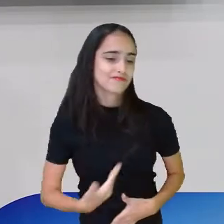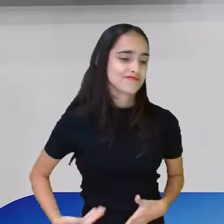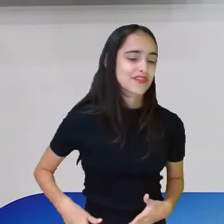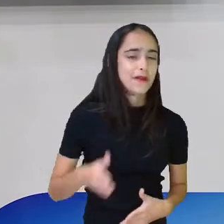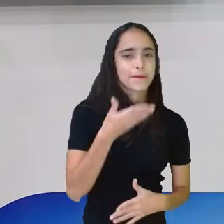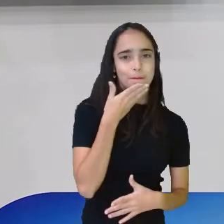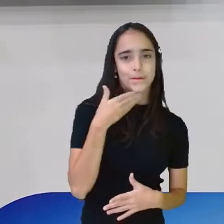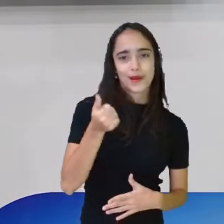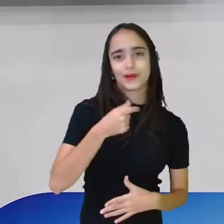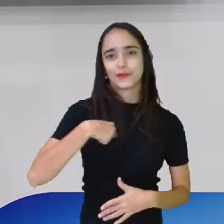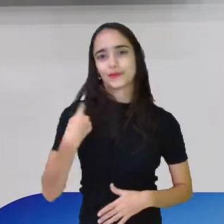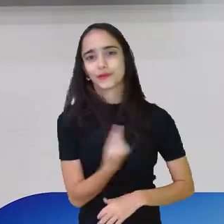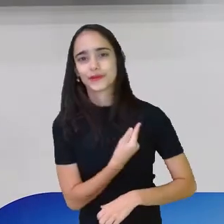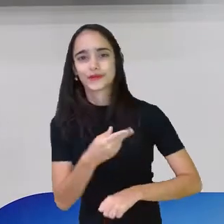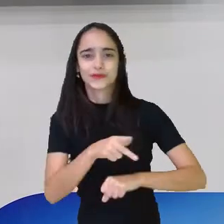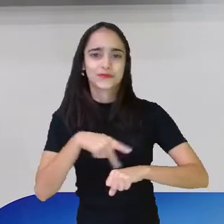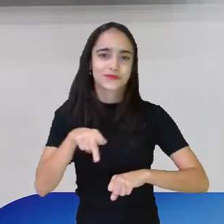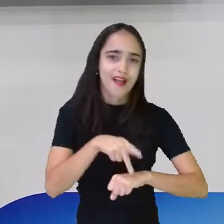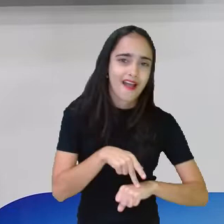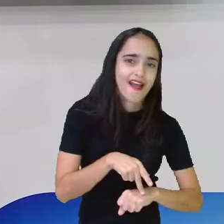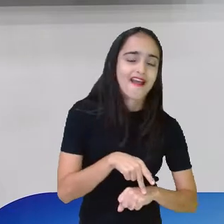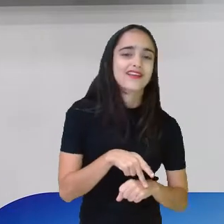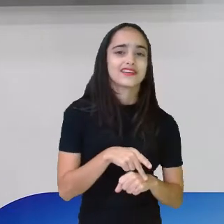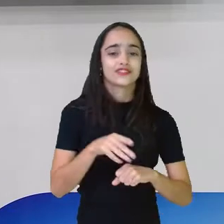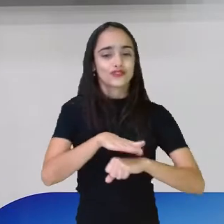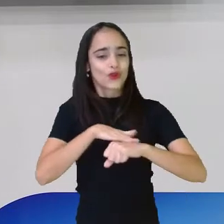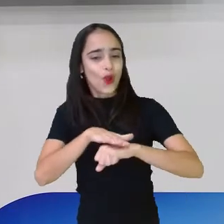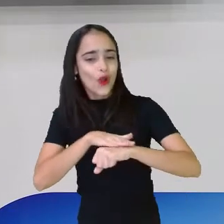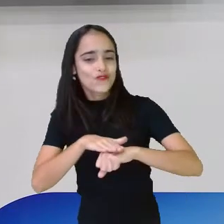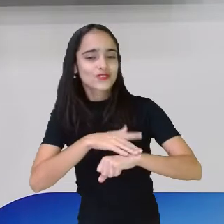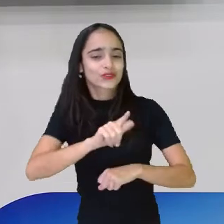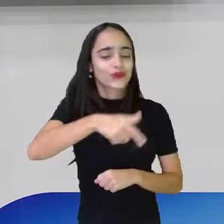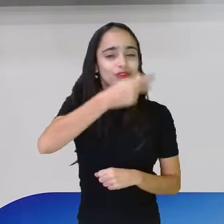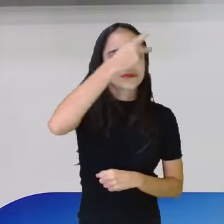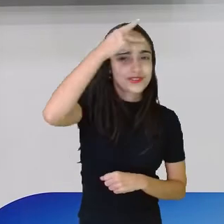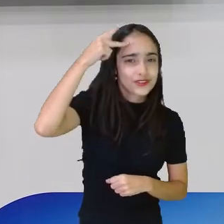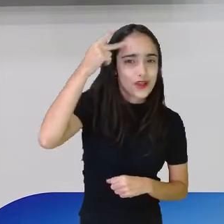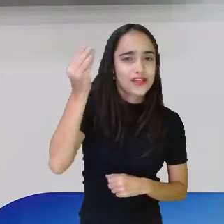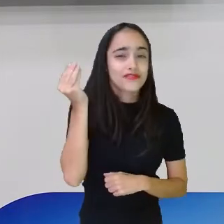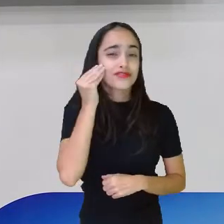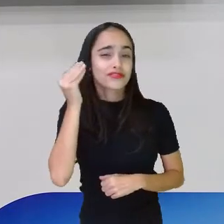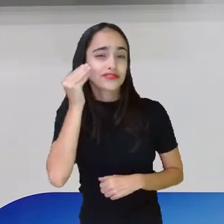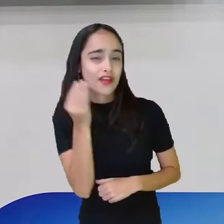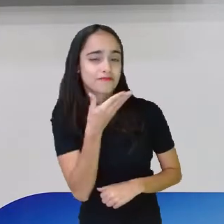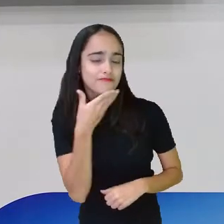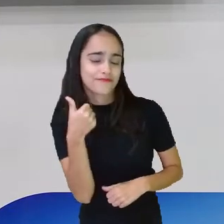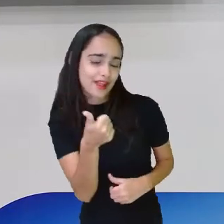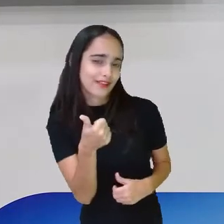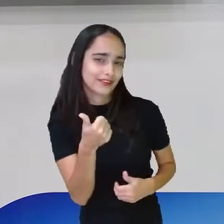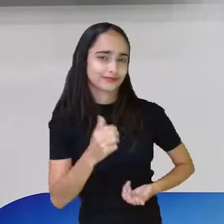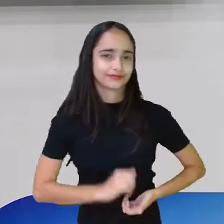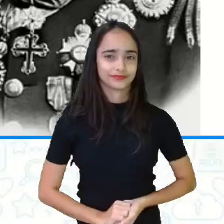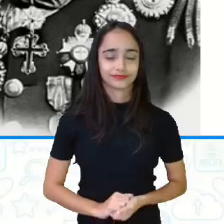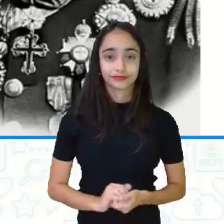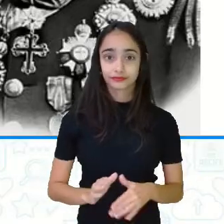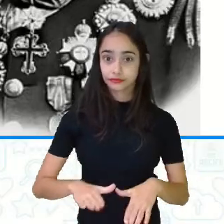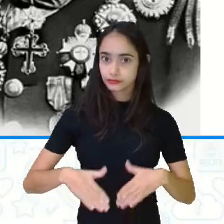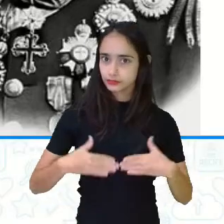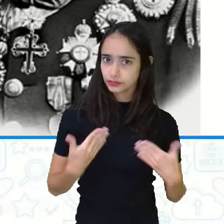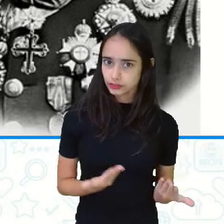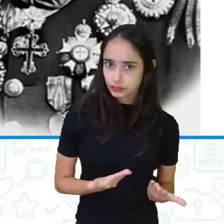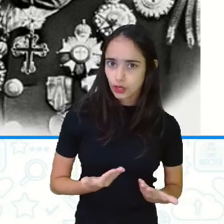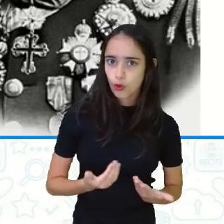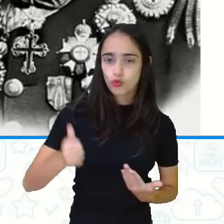com as pessoas, vai ver o que as pessoas precisam e a gente vai começar a tentar melhorar. Então, no Rio de Janeiro, os